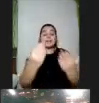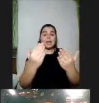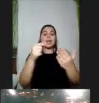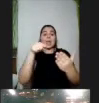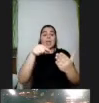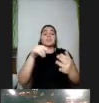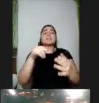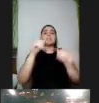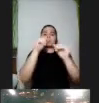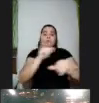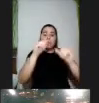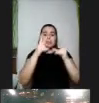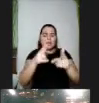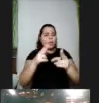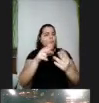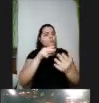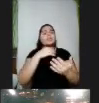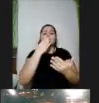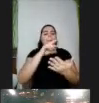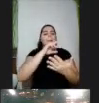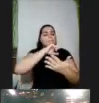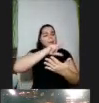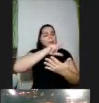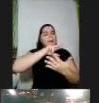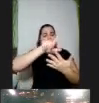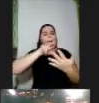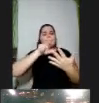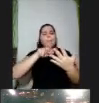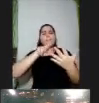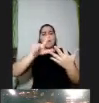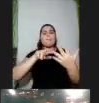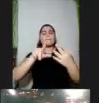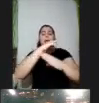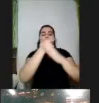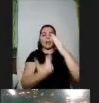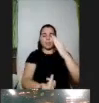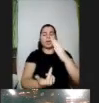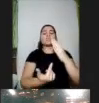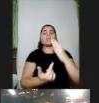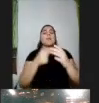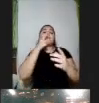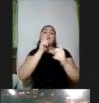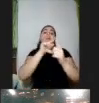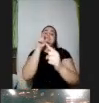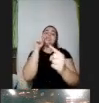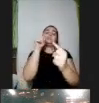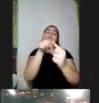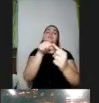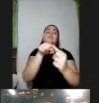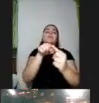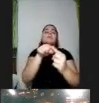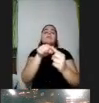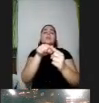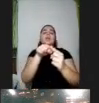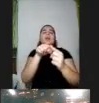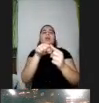informação em mais de uma suporte em mais de uma linguagem que afete mais de uma área da percepção